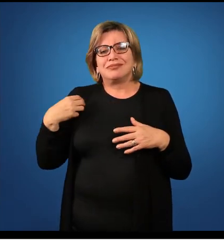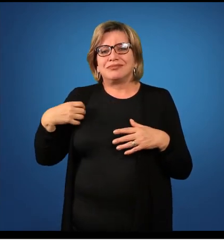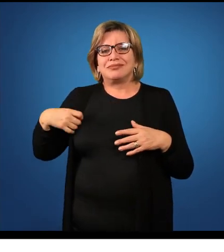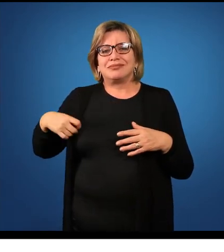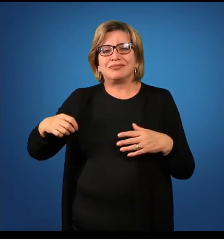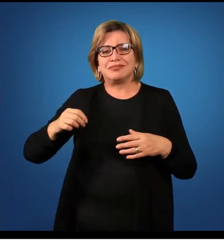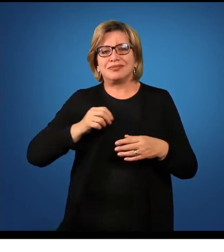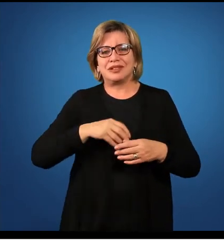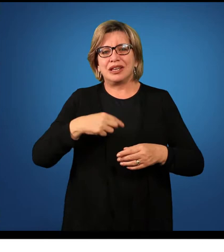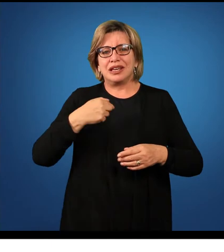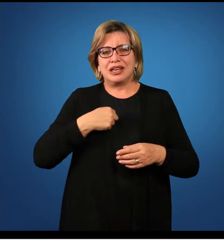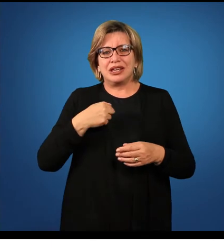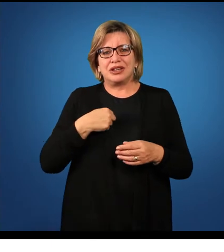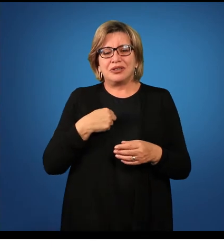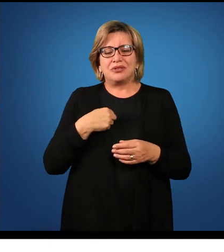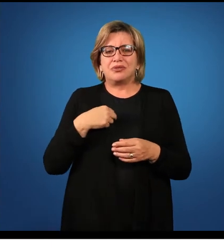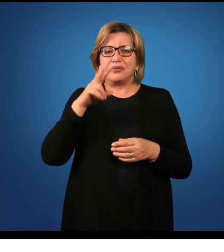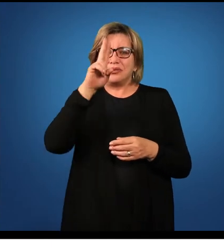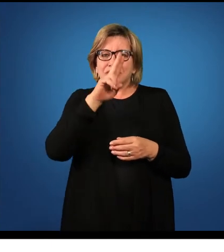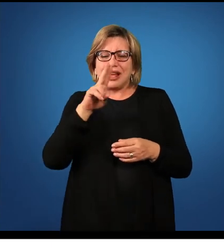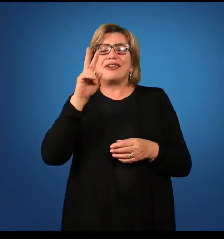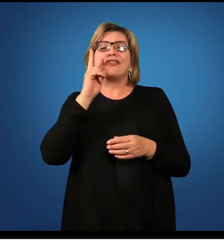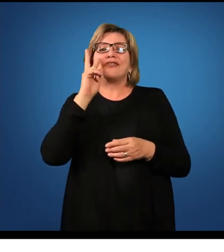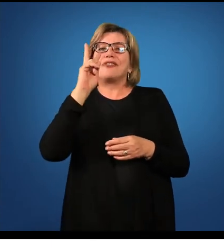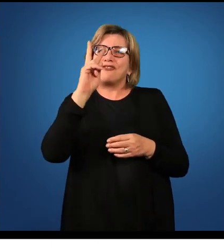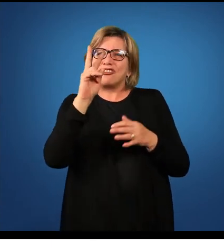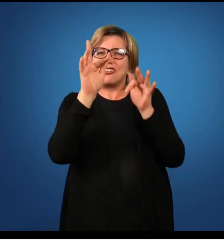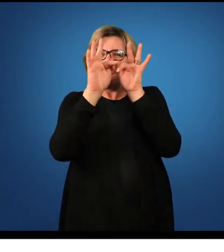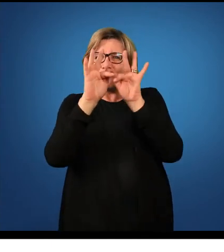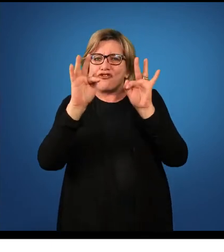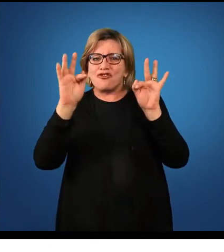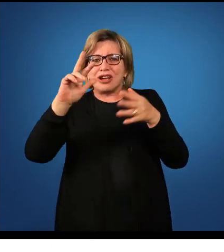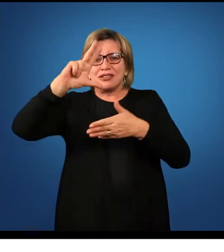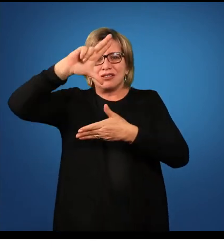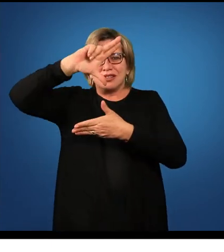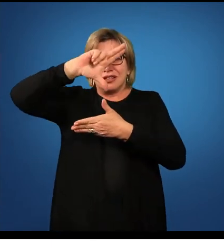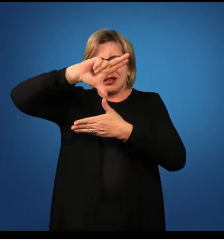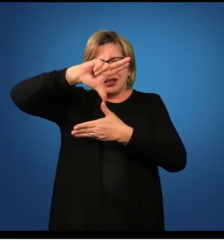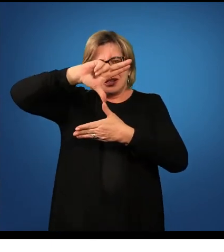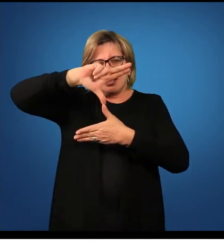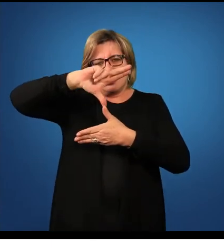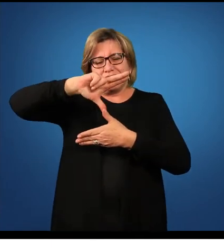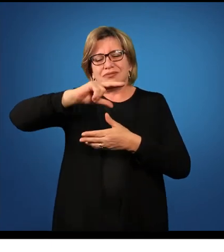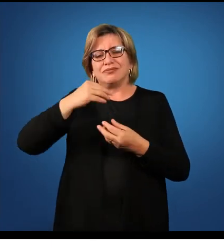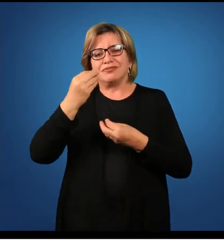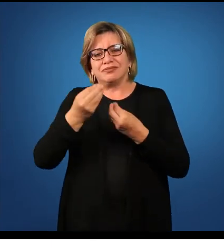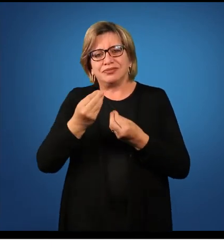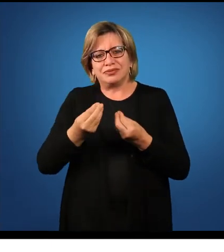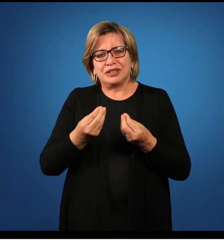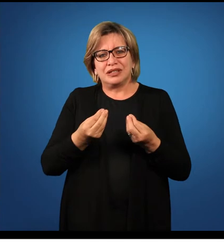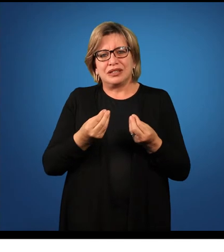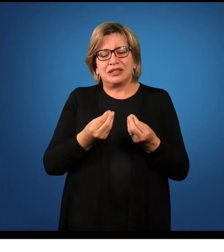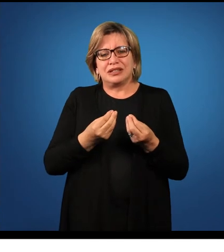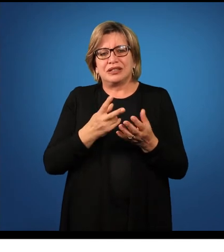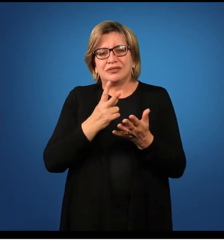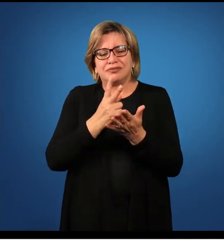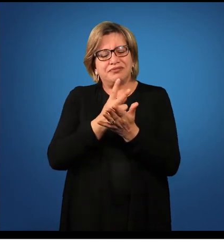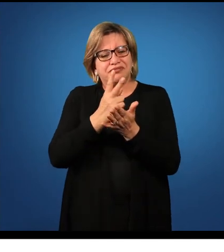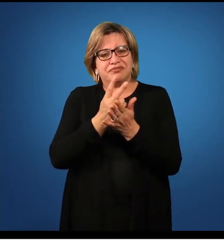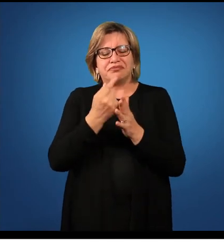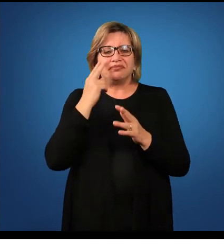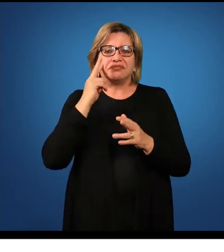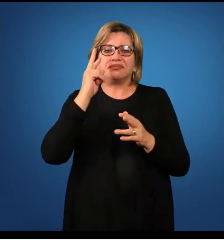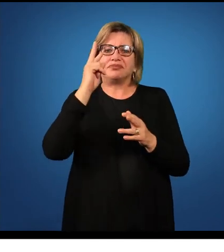eu iria usar puere, crianças, o não é um adverbio, ele não se altera, não se